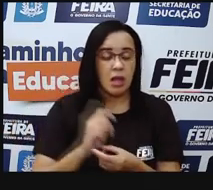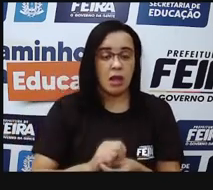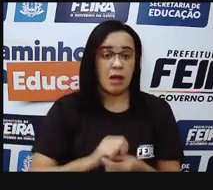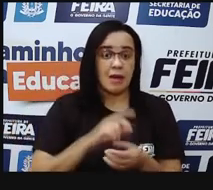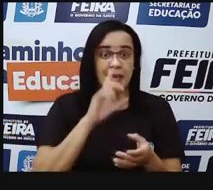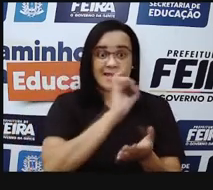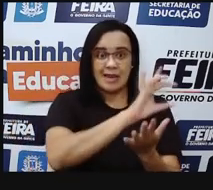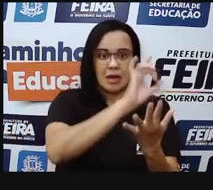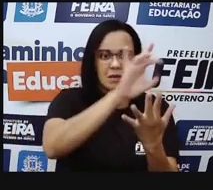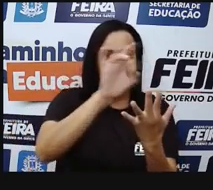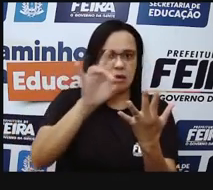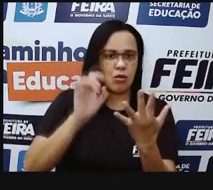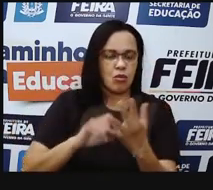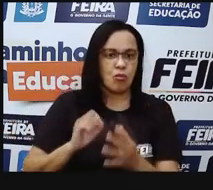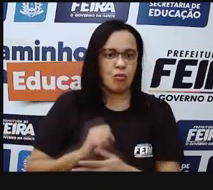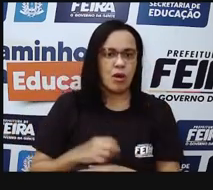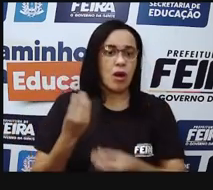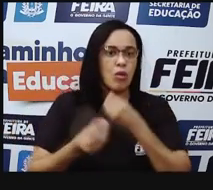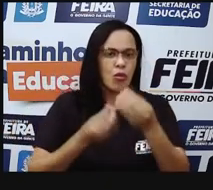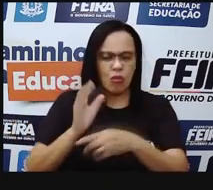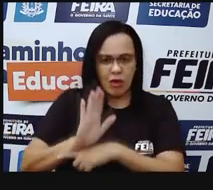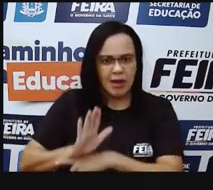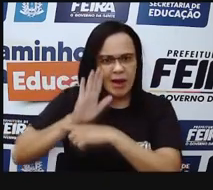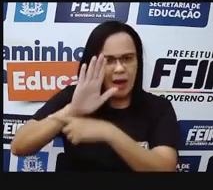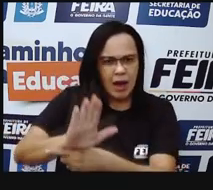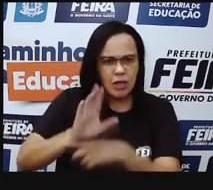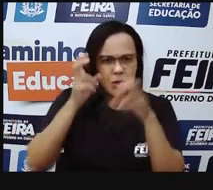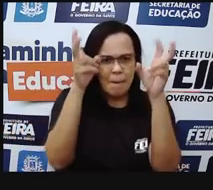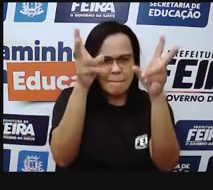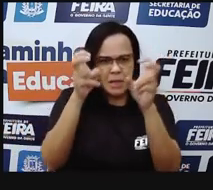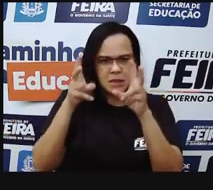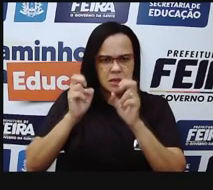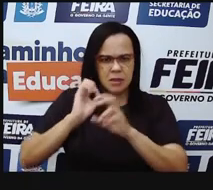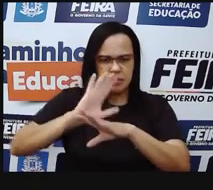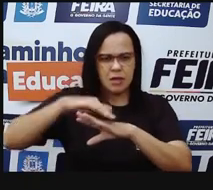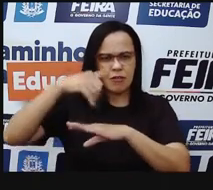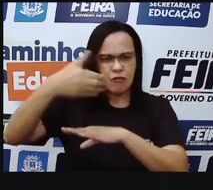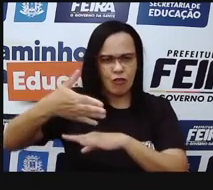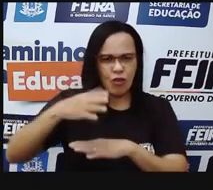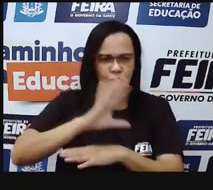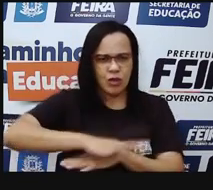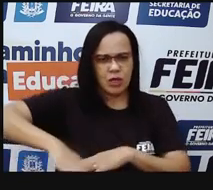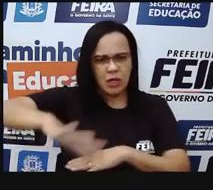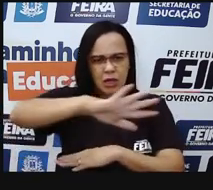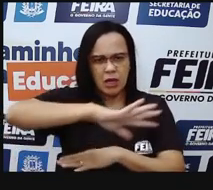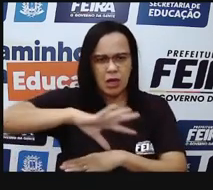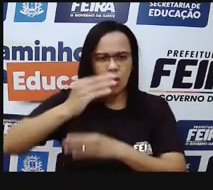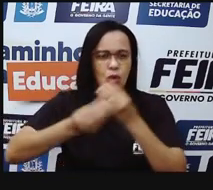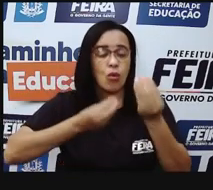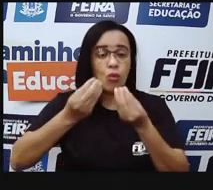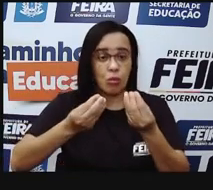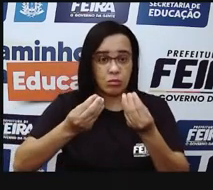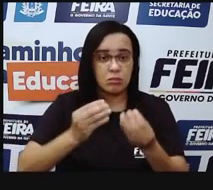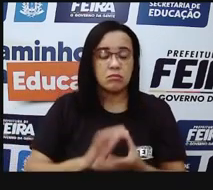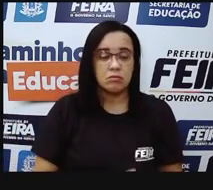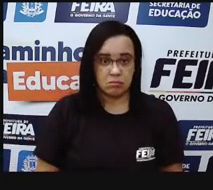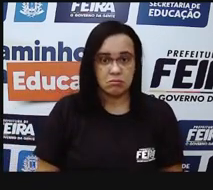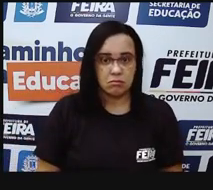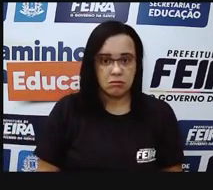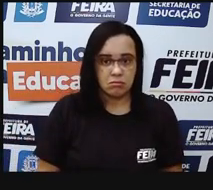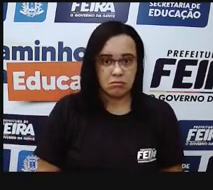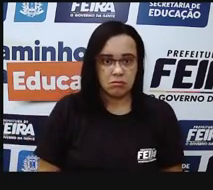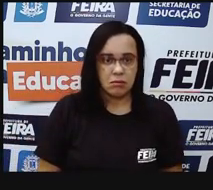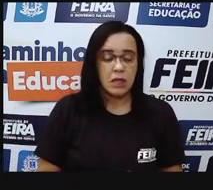esse nosso processo de percepção desse mundo através do nosso mundo através do tato. E a gente precisa